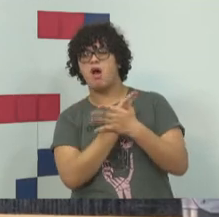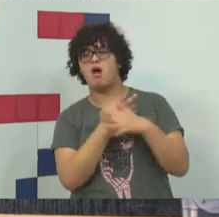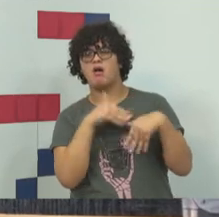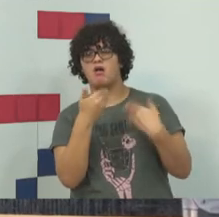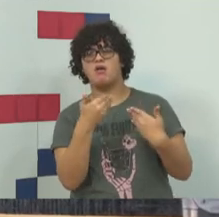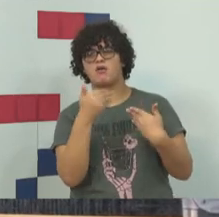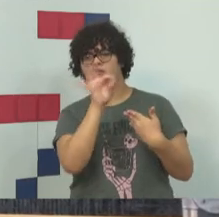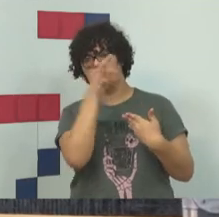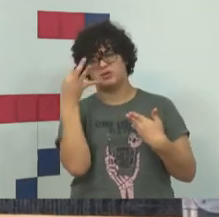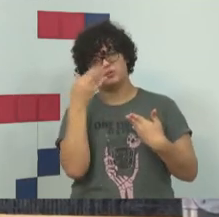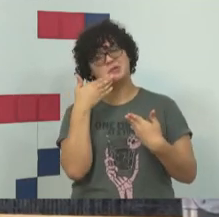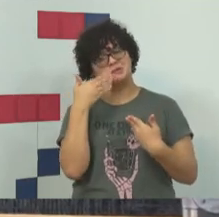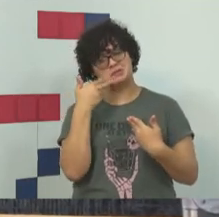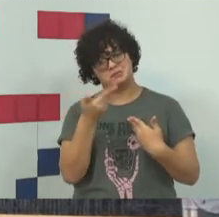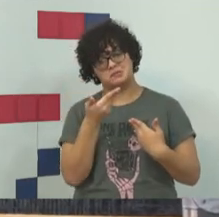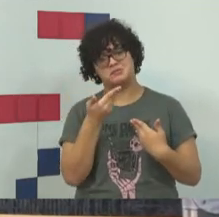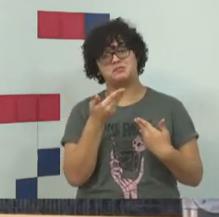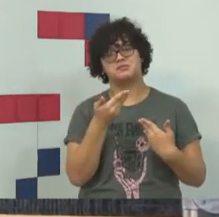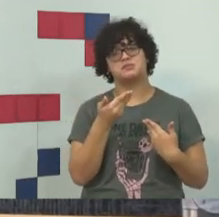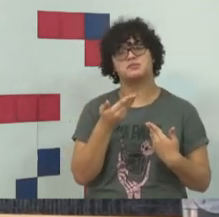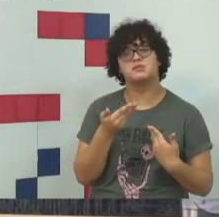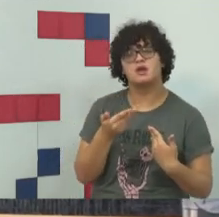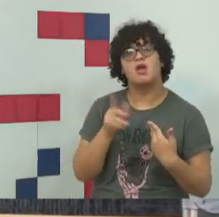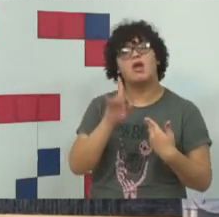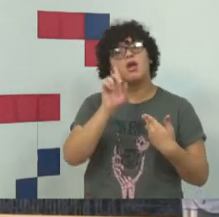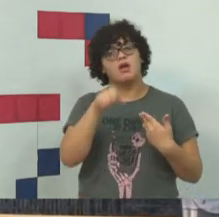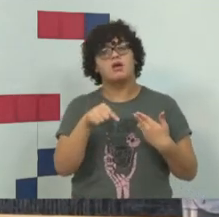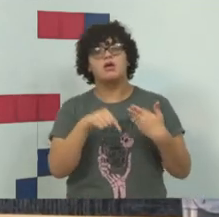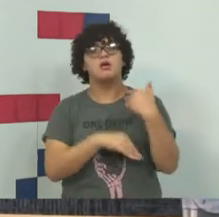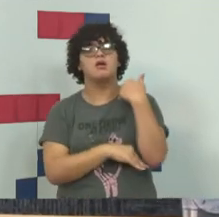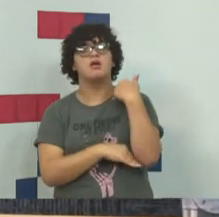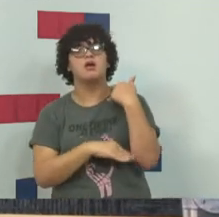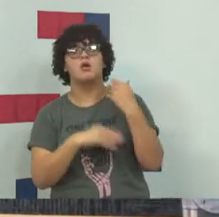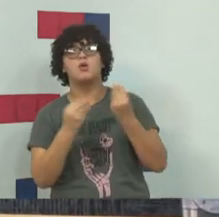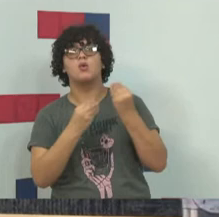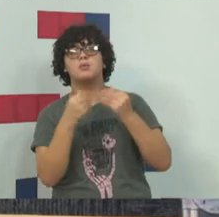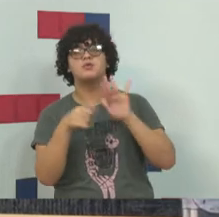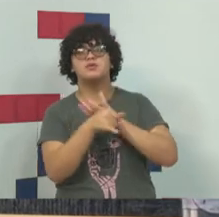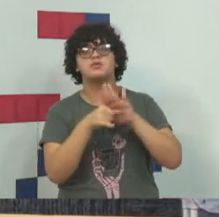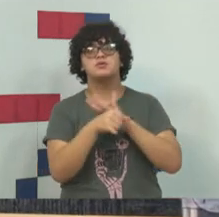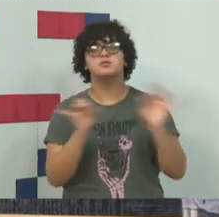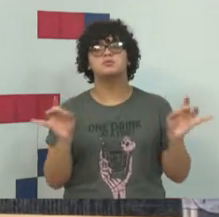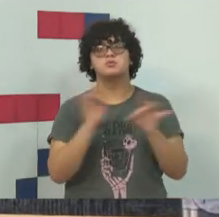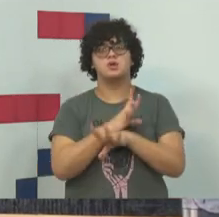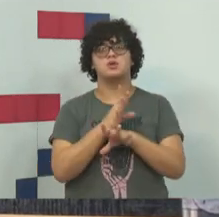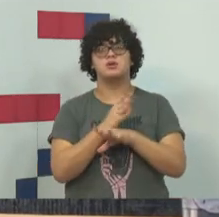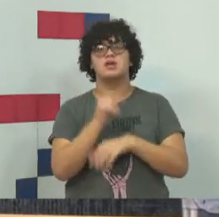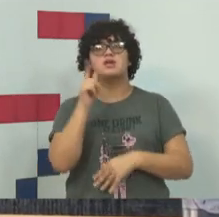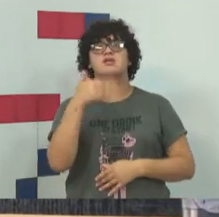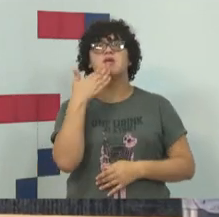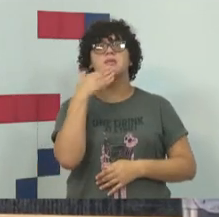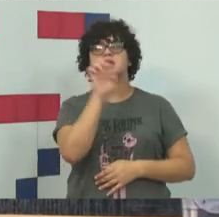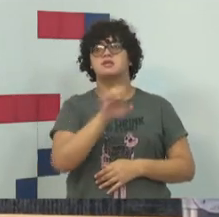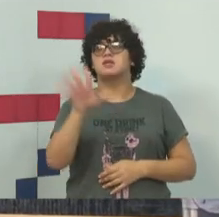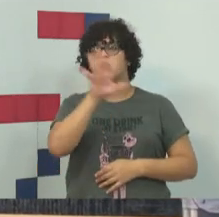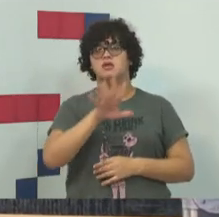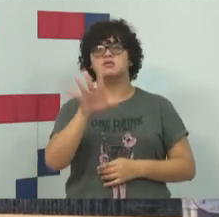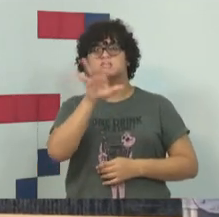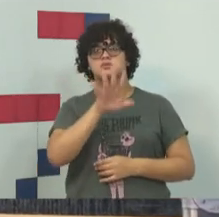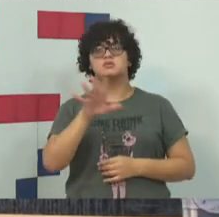de uma maneira geral, ela vem com uma investigação pré-pronta. E ao Estado só